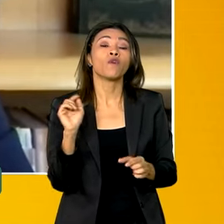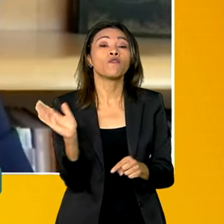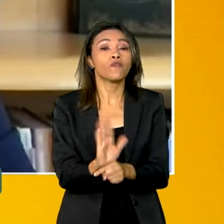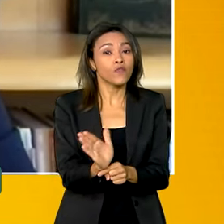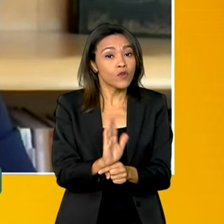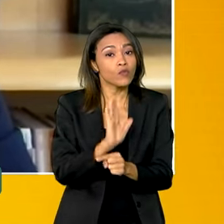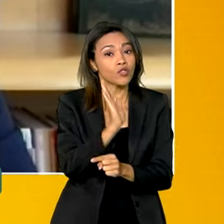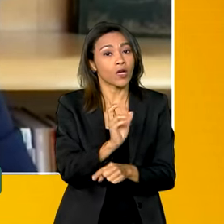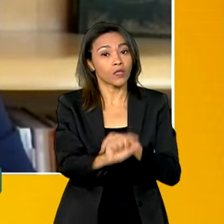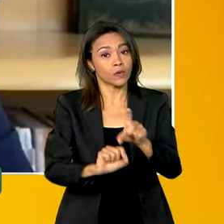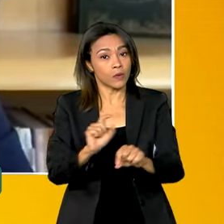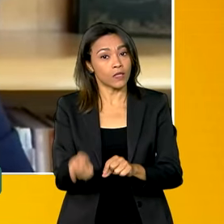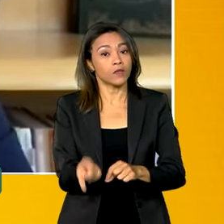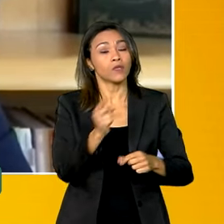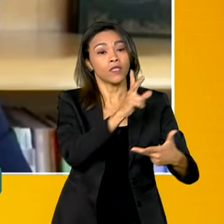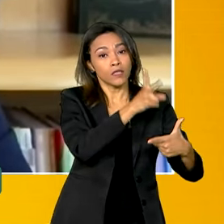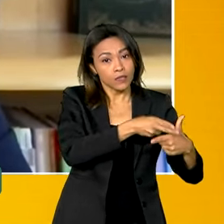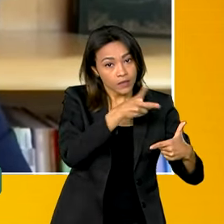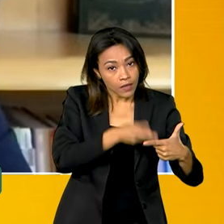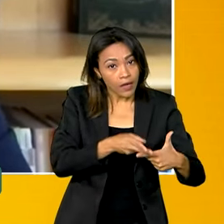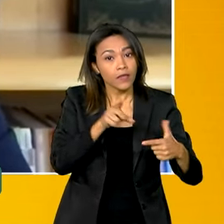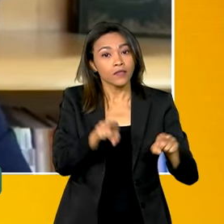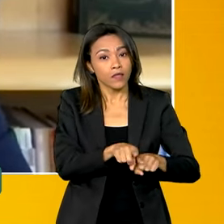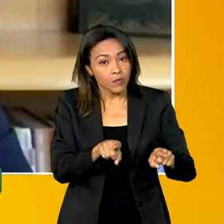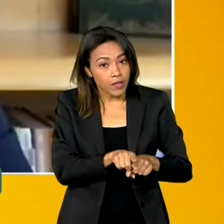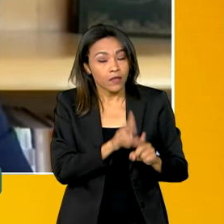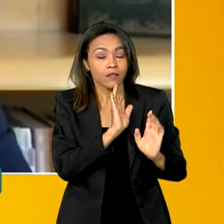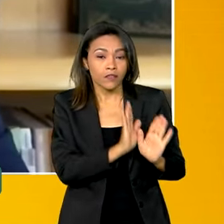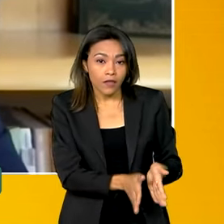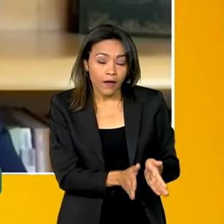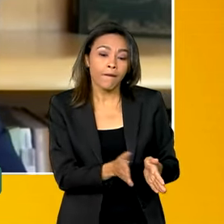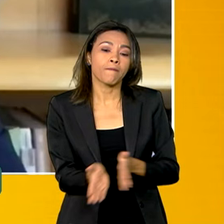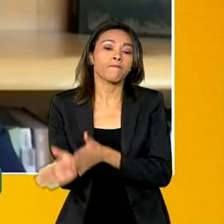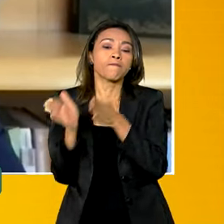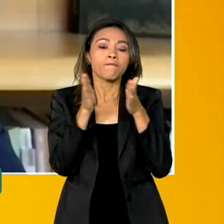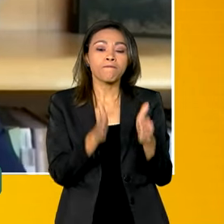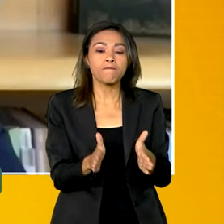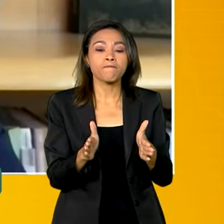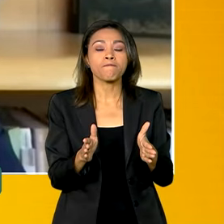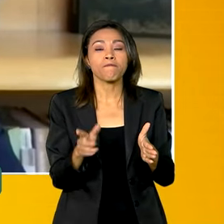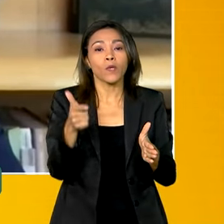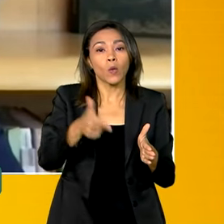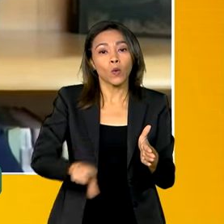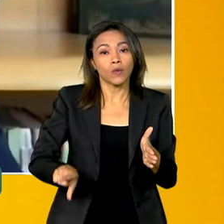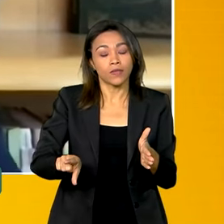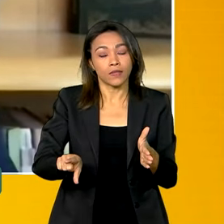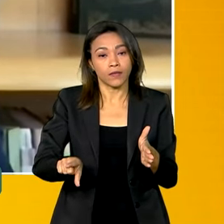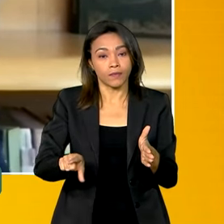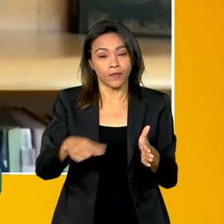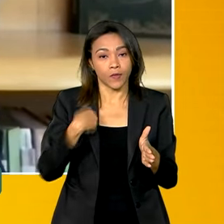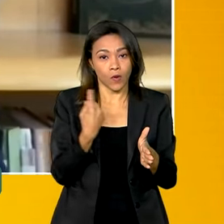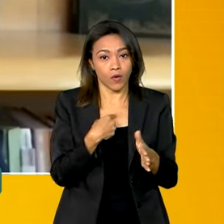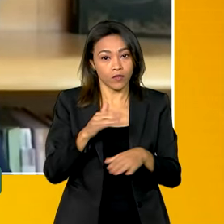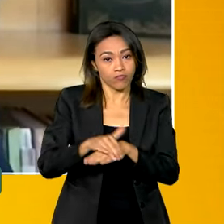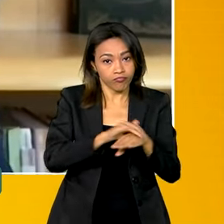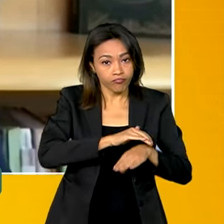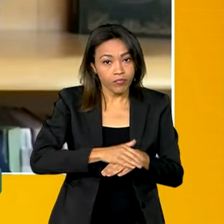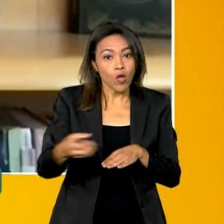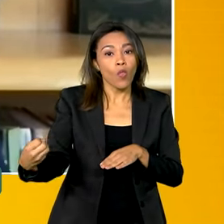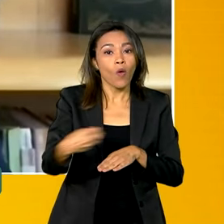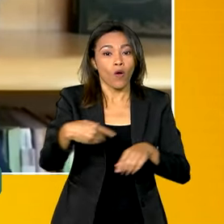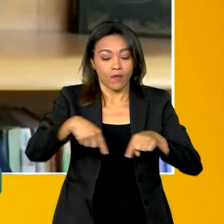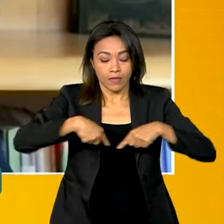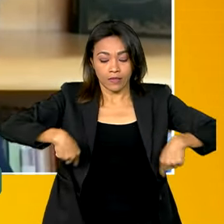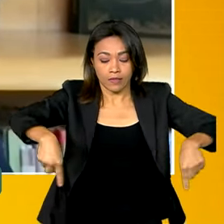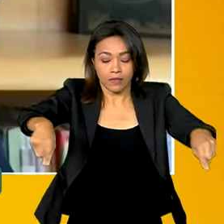e séries também, entre séries e filmes do Audiovisual Nacional. Também estamos fazendo uma ação para novas salas de